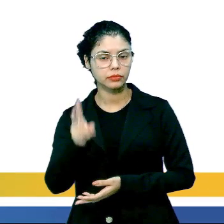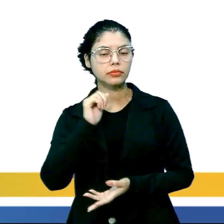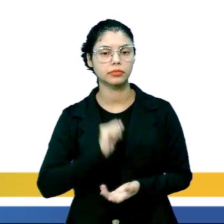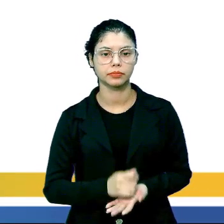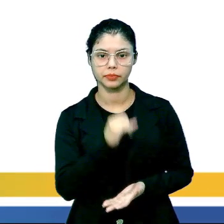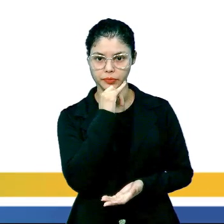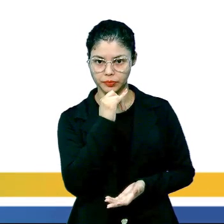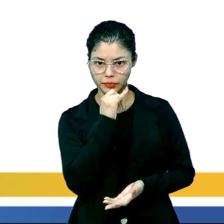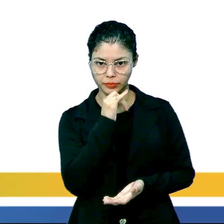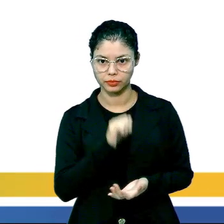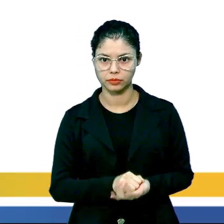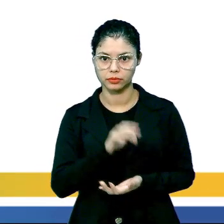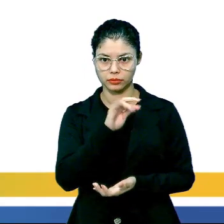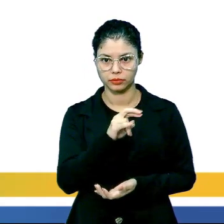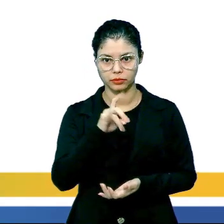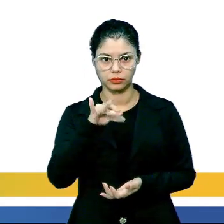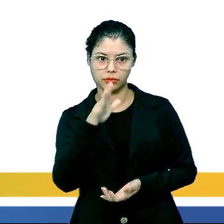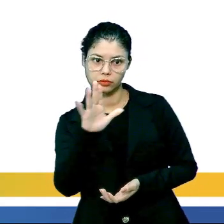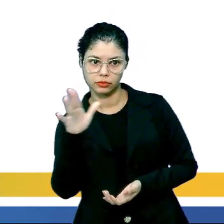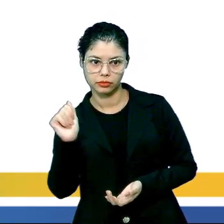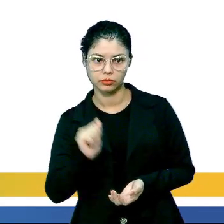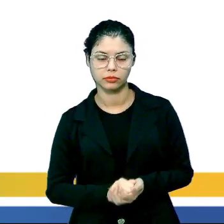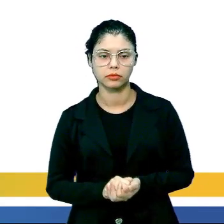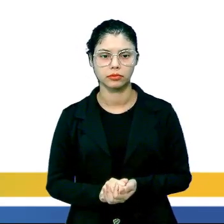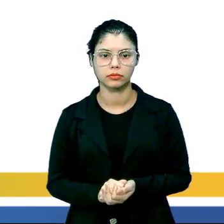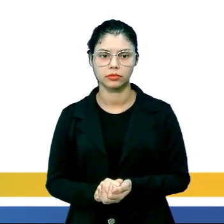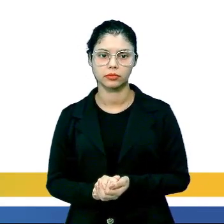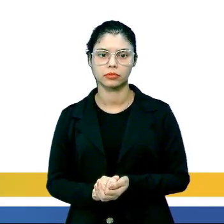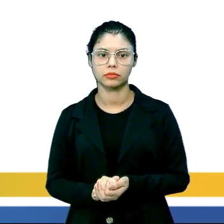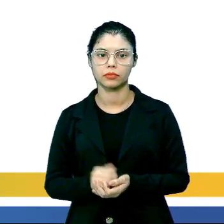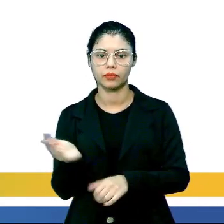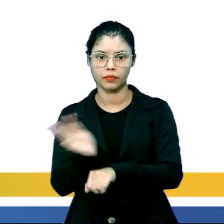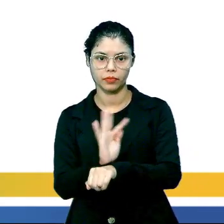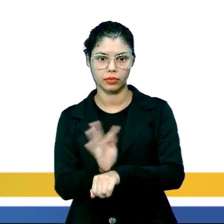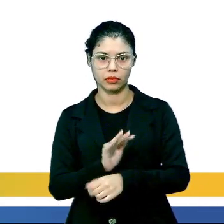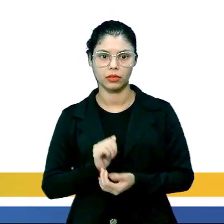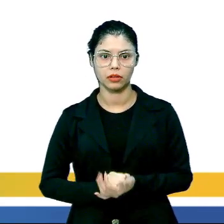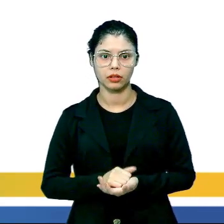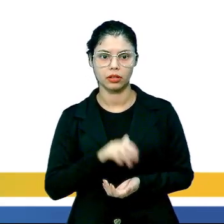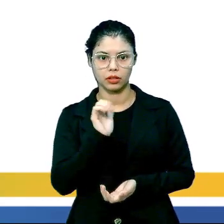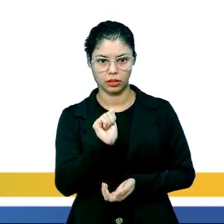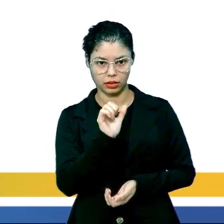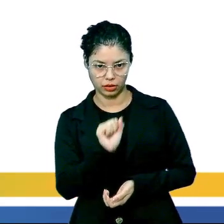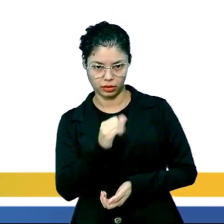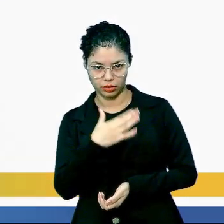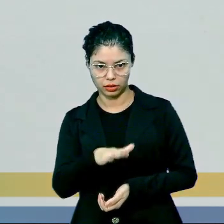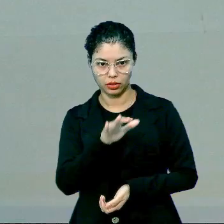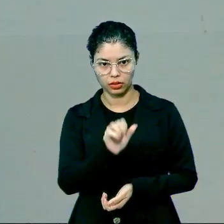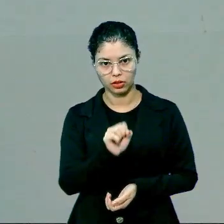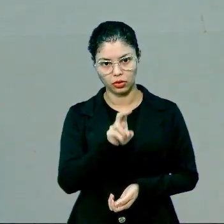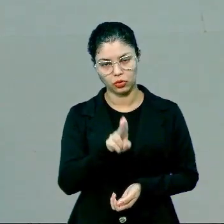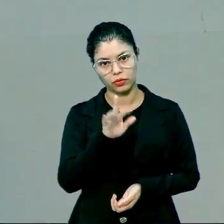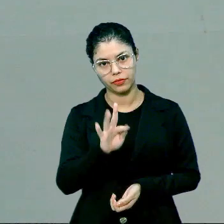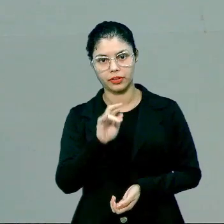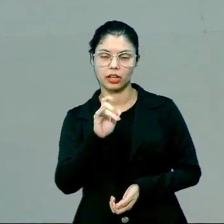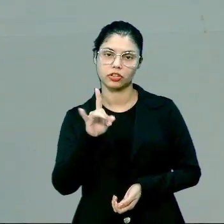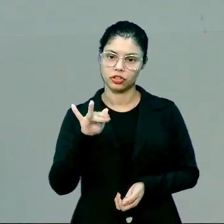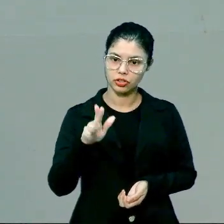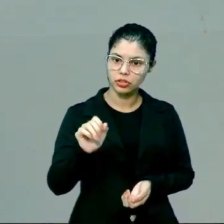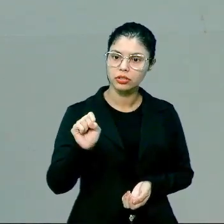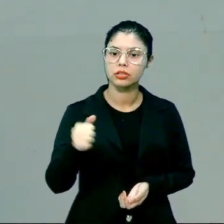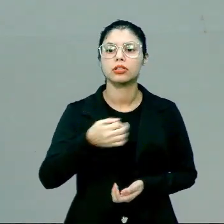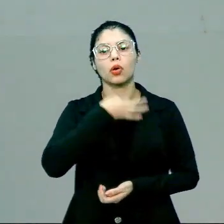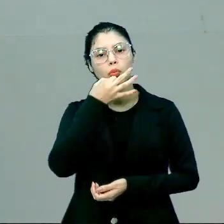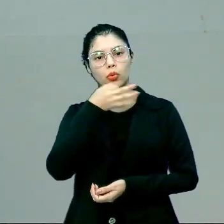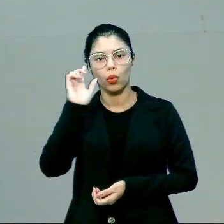exemplo desta reivindicação é o retratado no filme As Sufragistas. Já trouxe outro